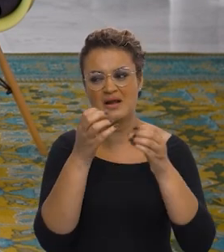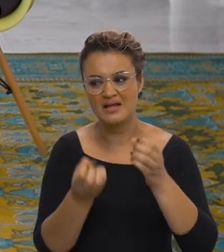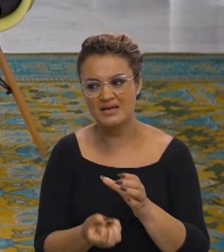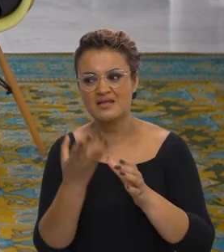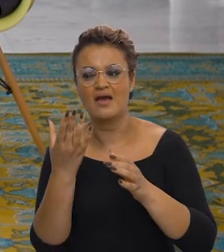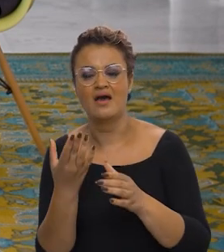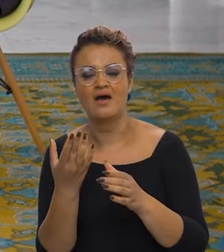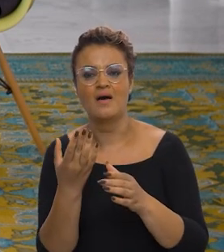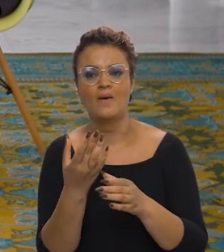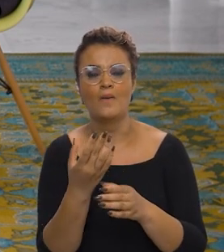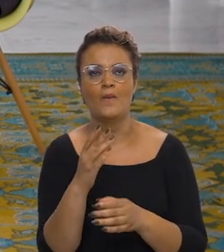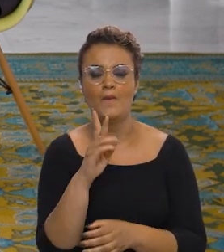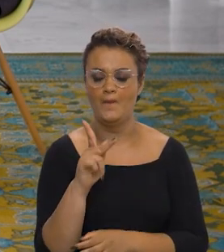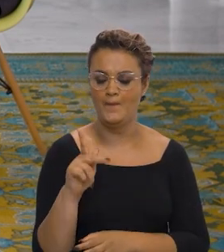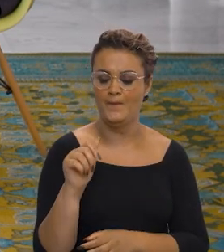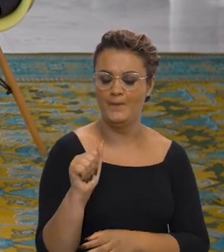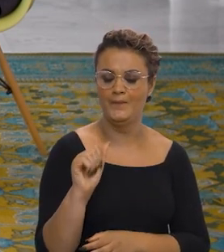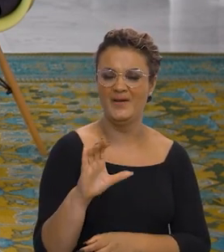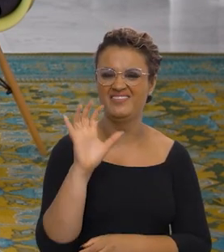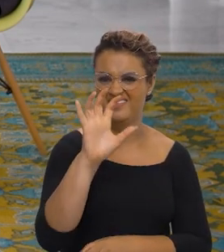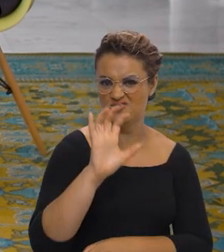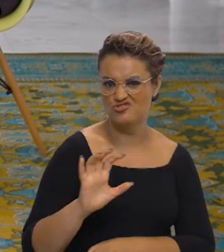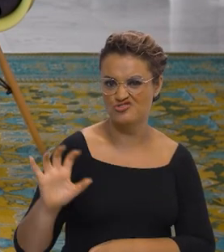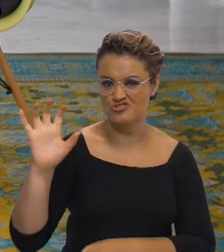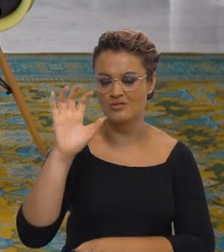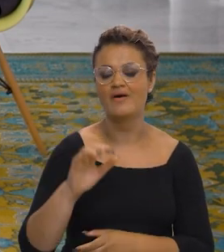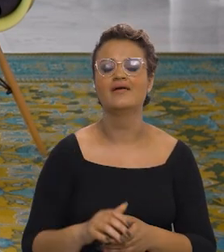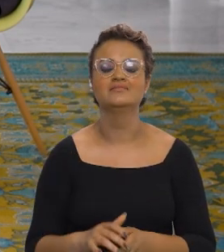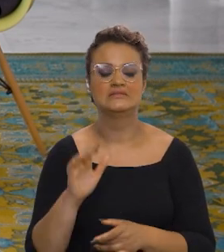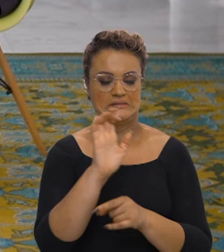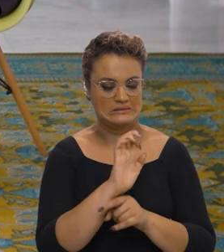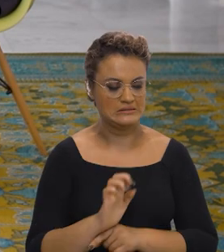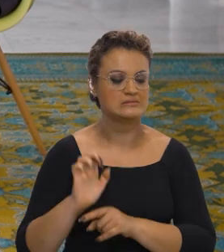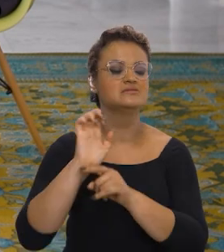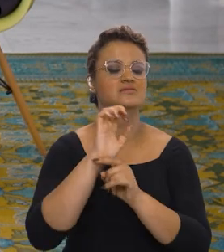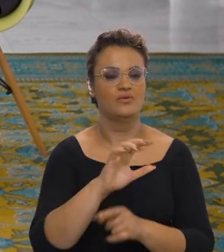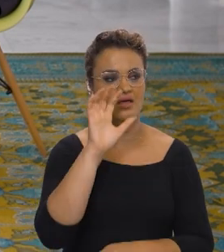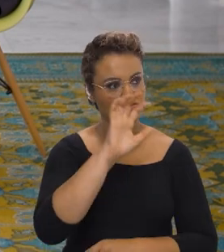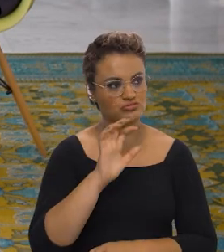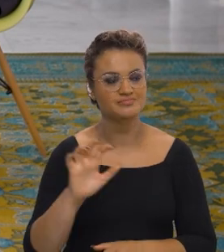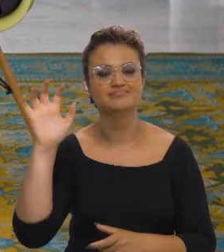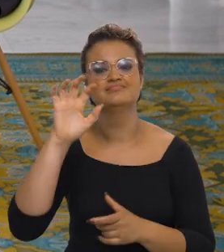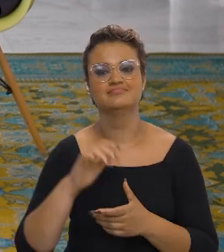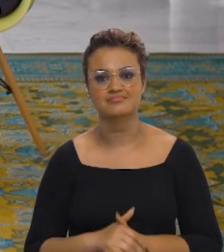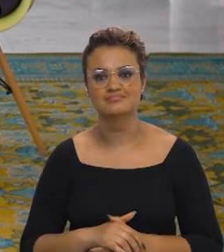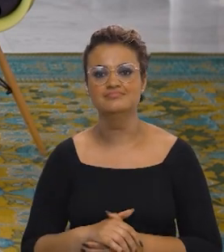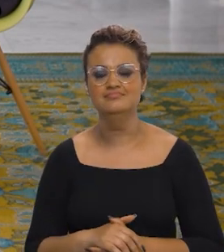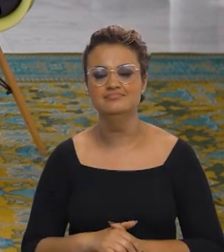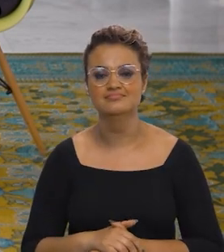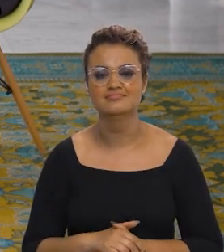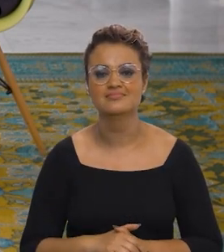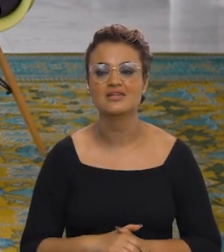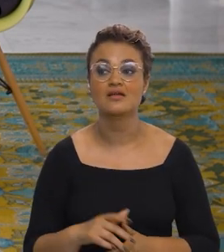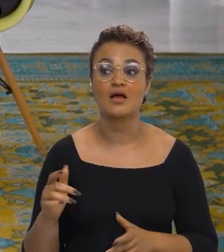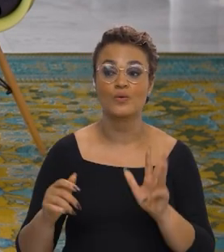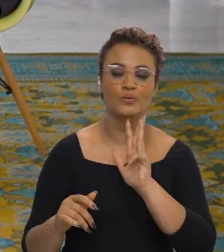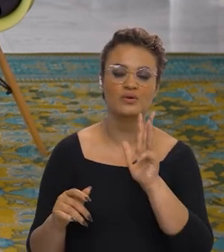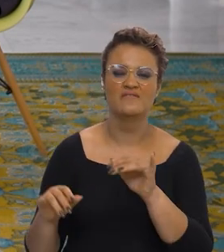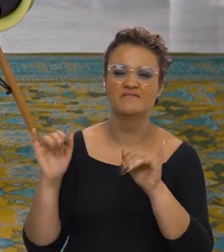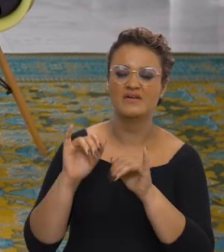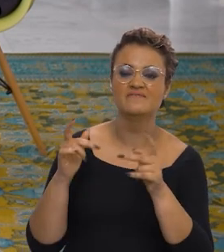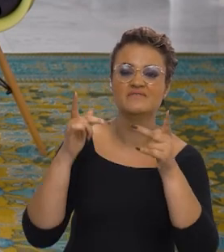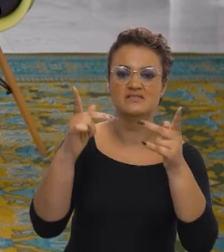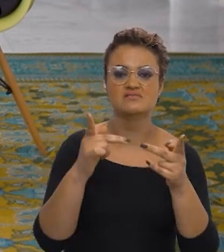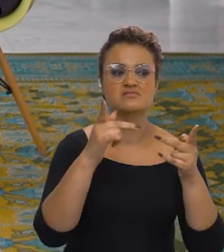lançar o PAC regionalmente, também, em cada estado? Isso. E agora estamos nessa fase, né? De começar o presidente